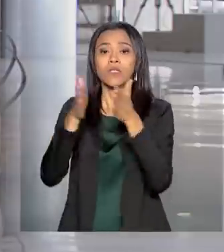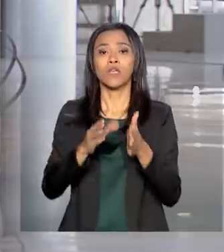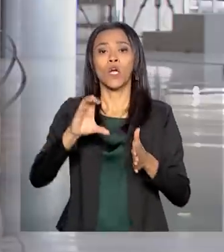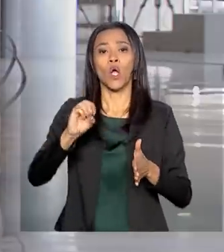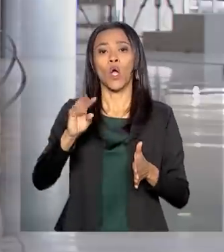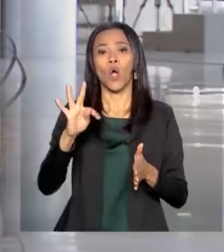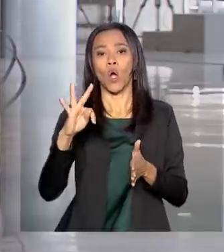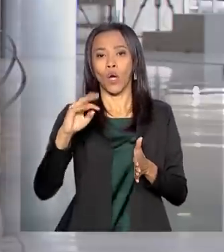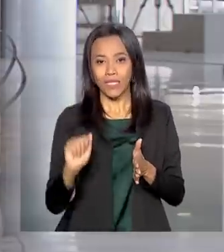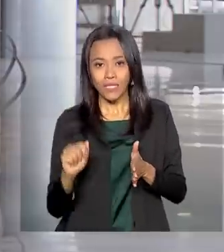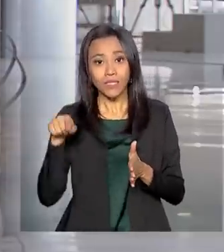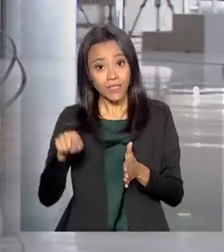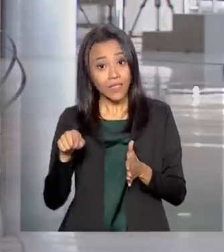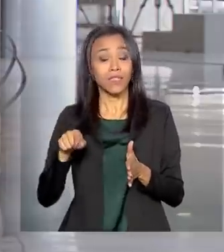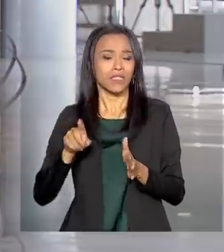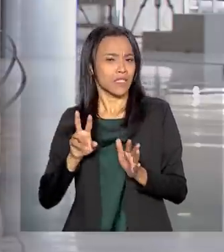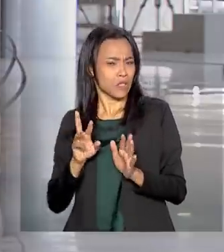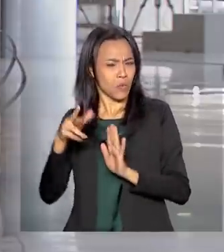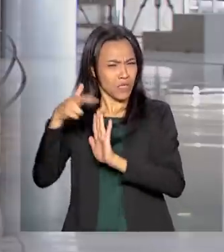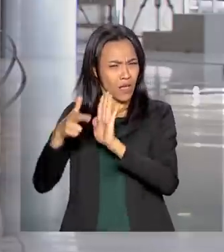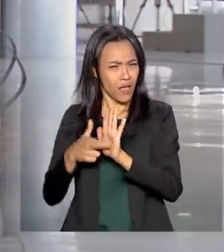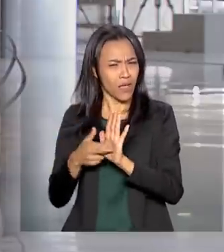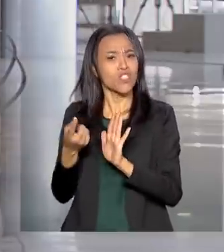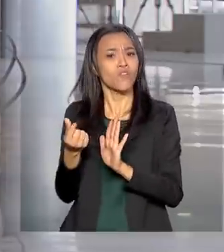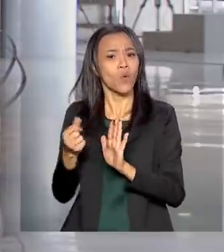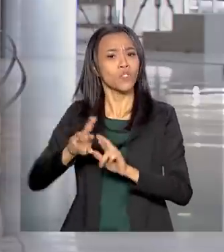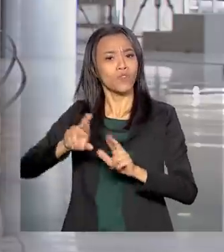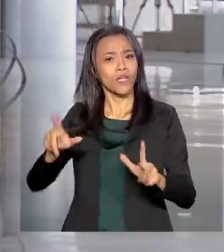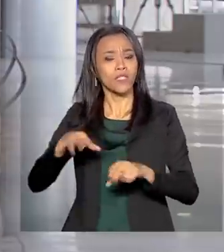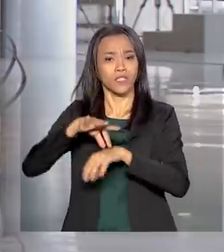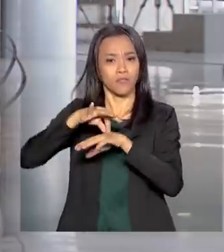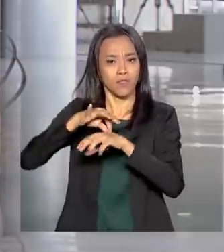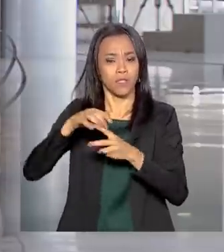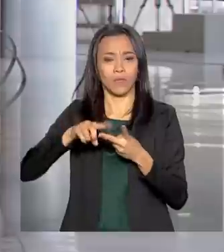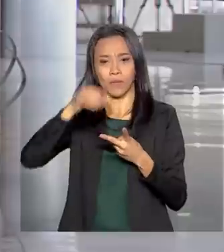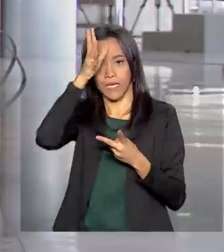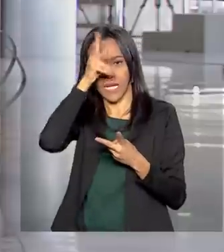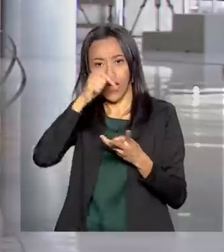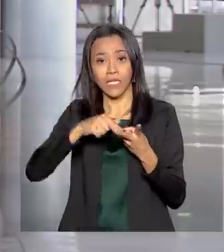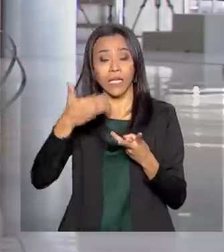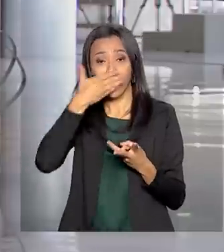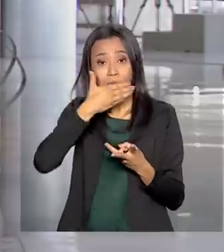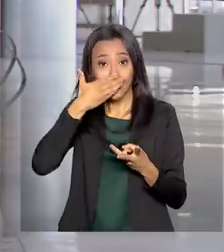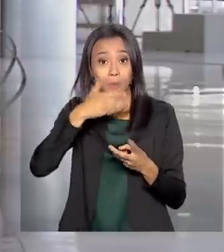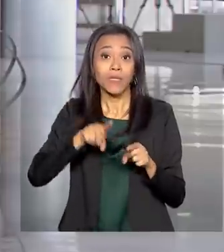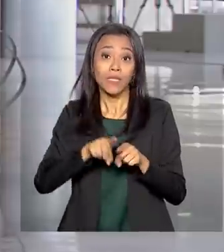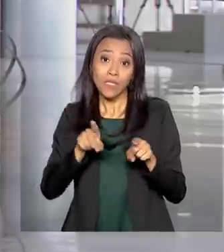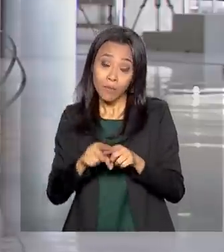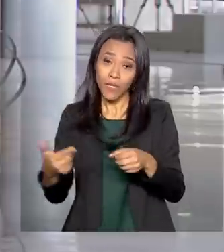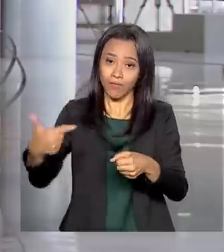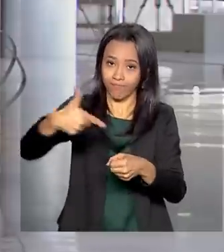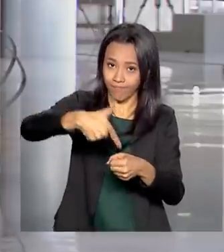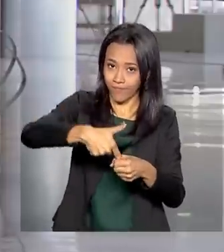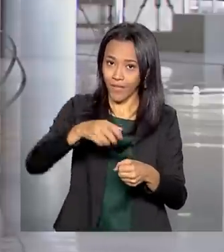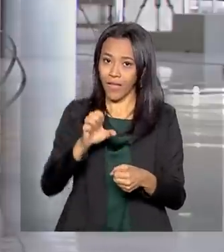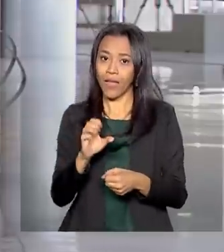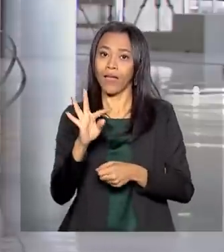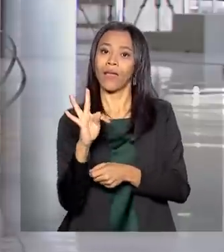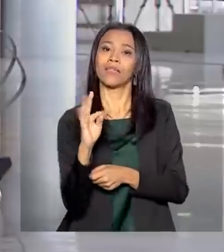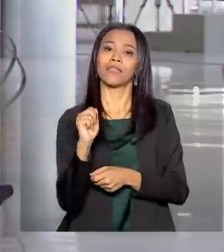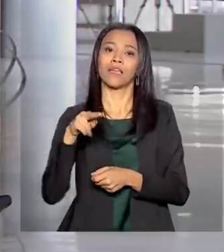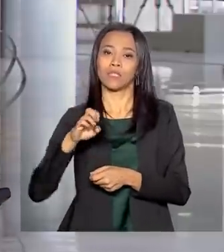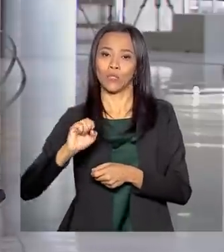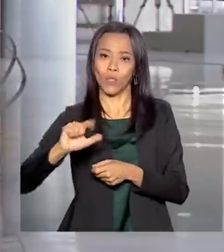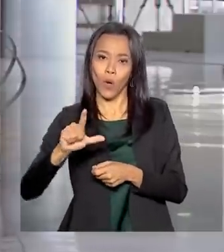exportação com tarifa diferenciada de frango, carne bovina, açúcar e etanol, por exemplo. Segundo a ministra Tereza Cristina, a